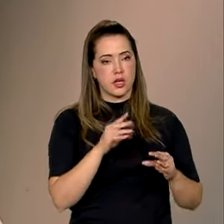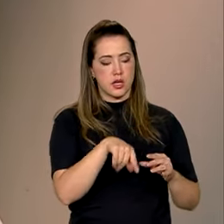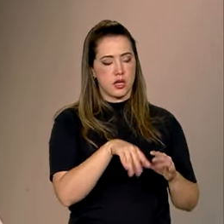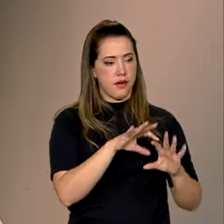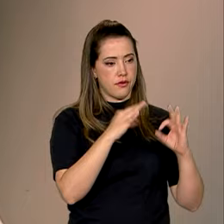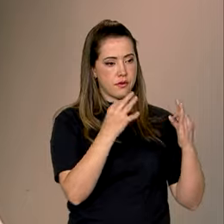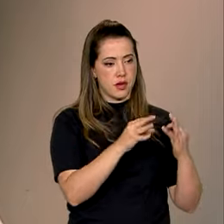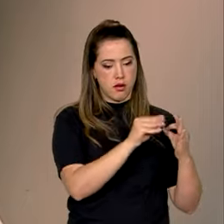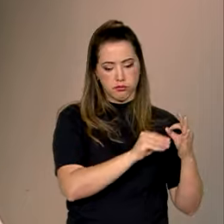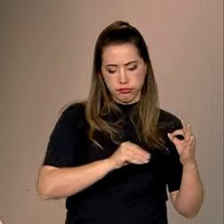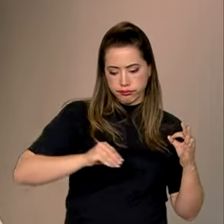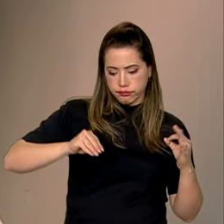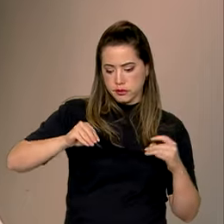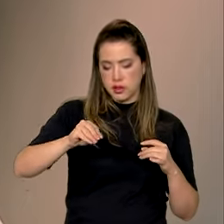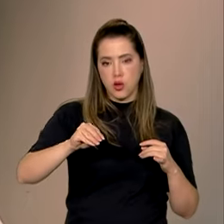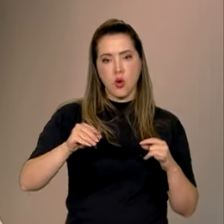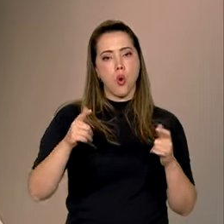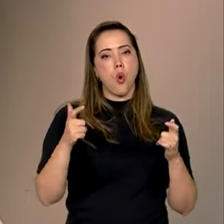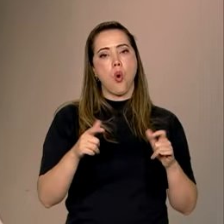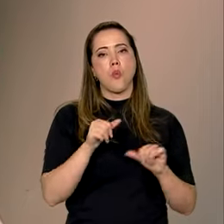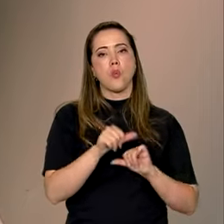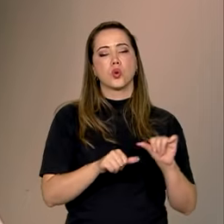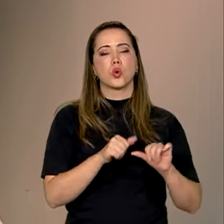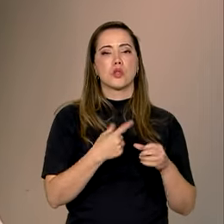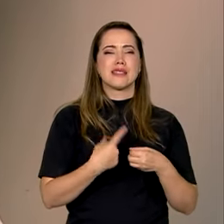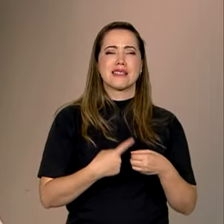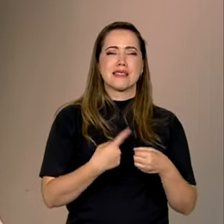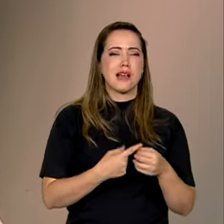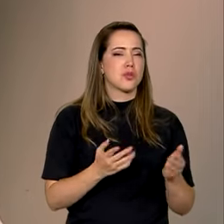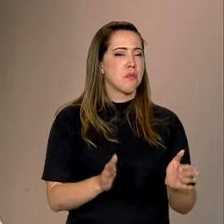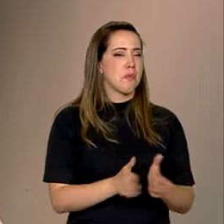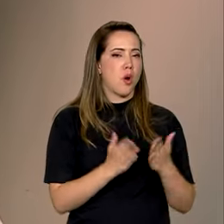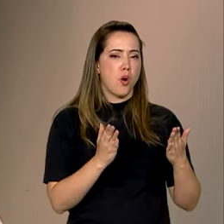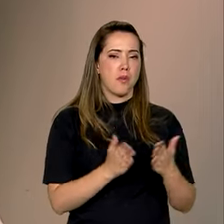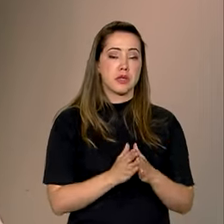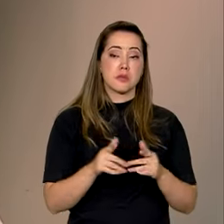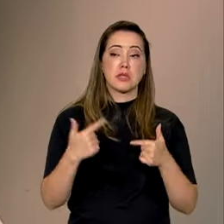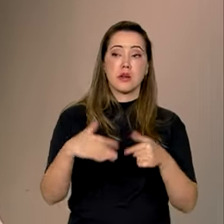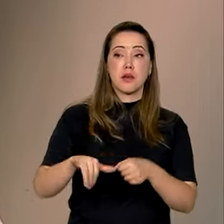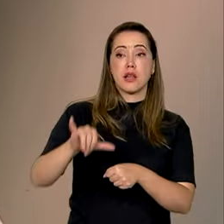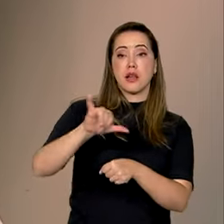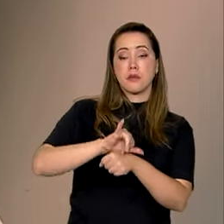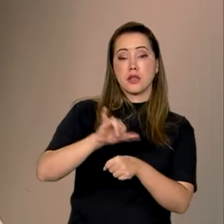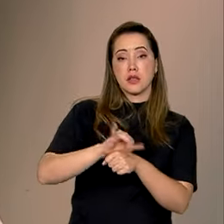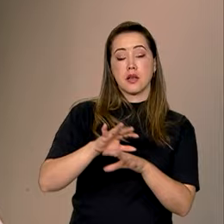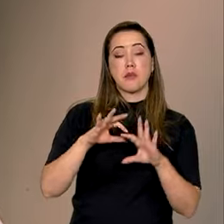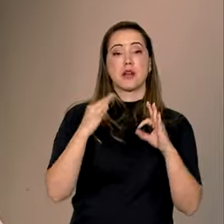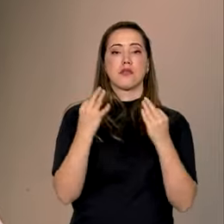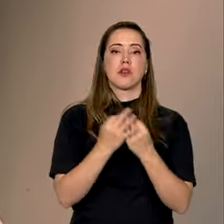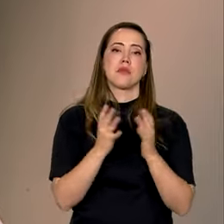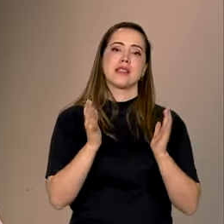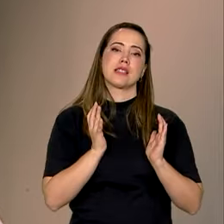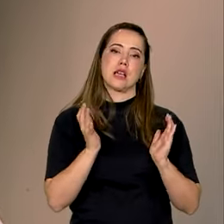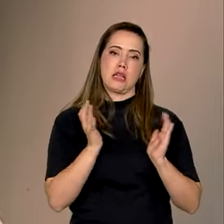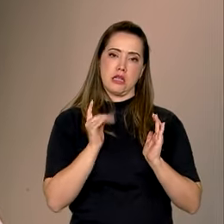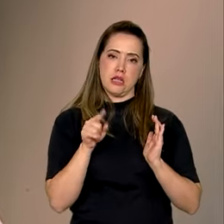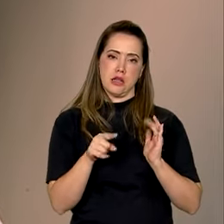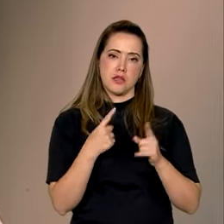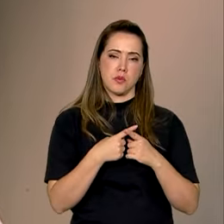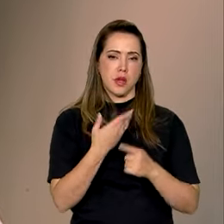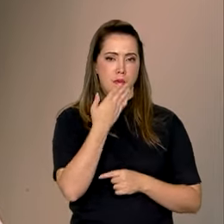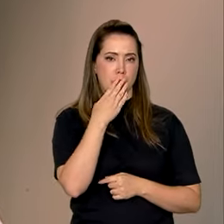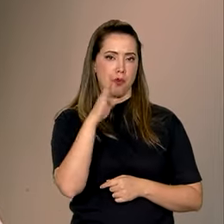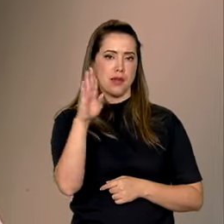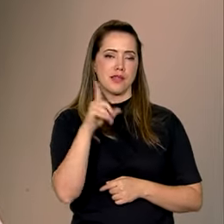migraram de municípios muito pobres do país para trabalhar geralmente em capitais para famílias ricas e abastadas com uma promessa, que na